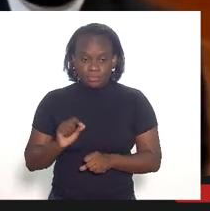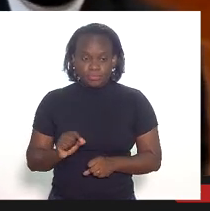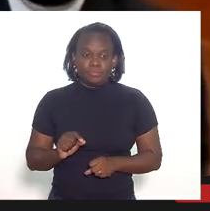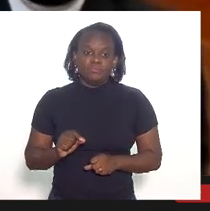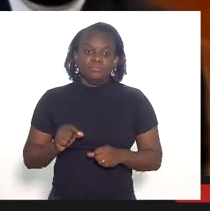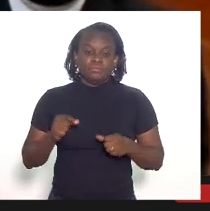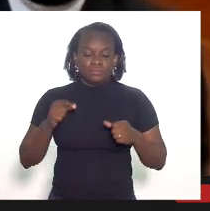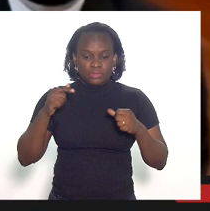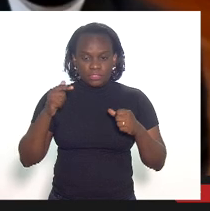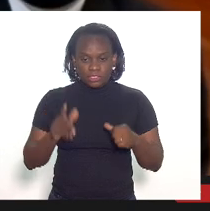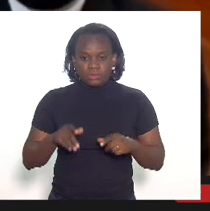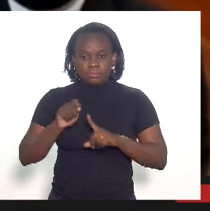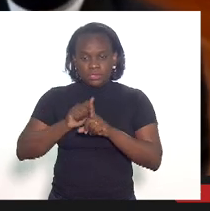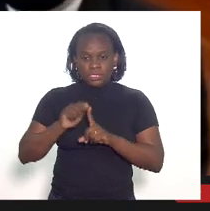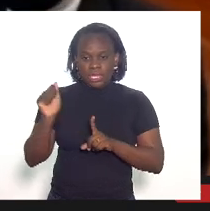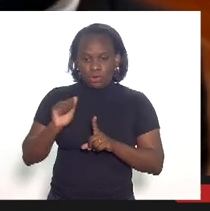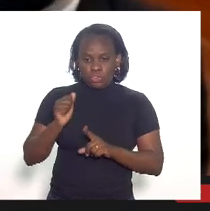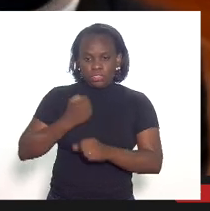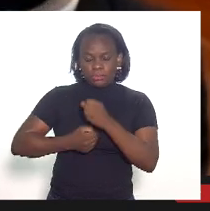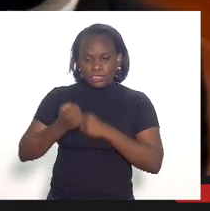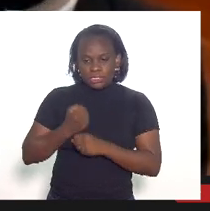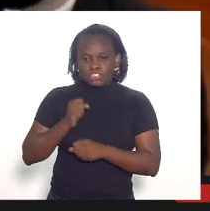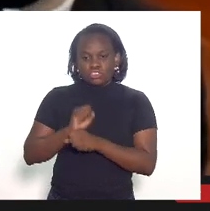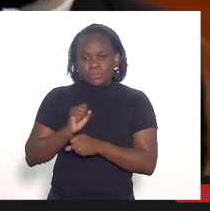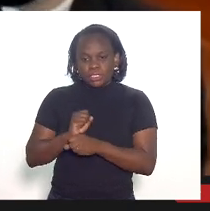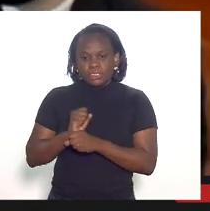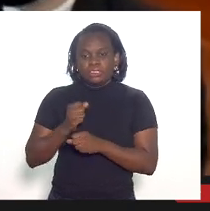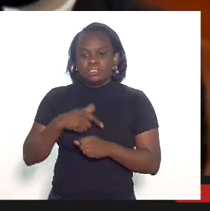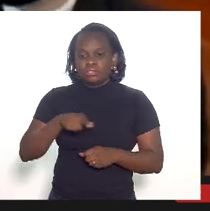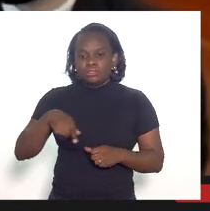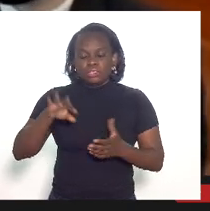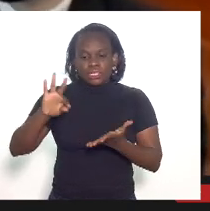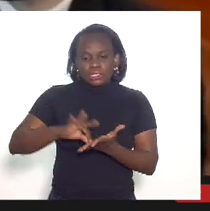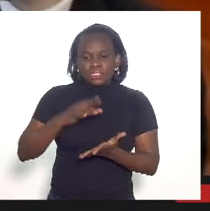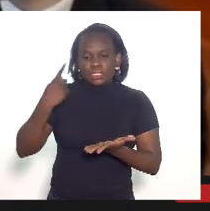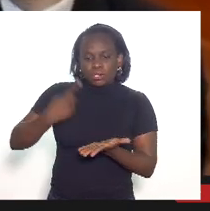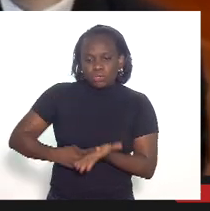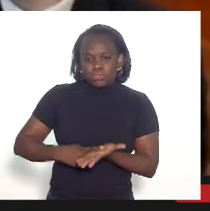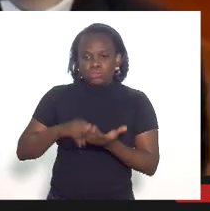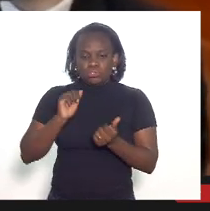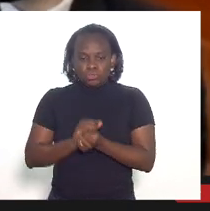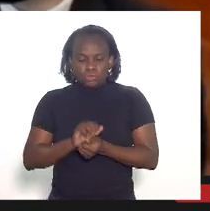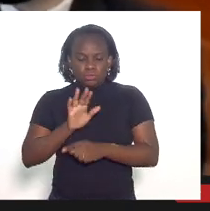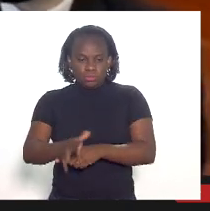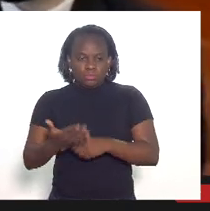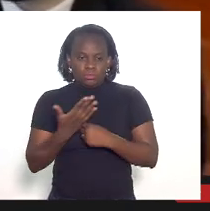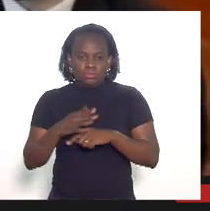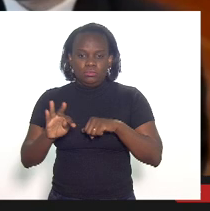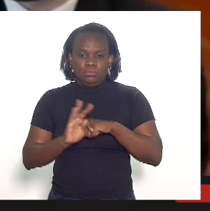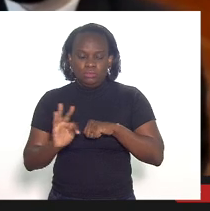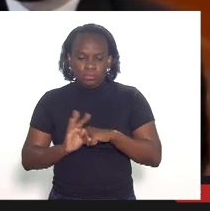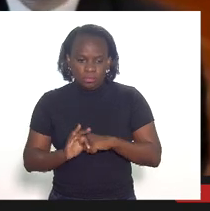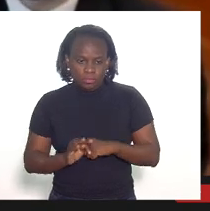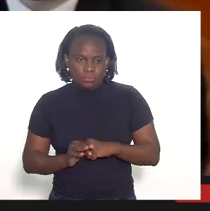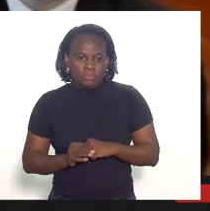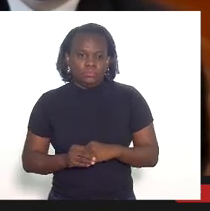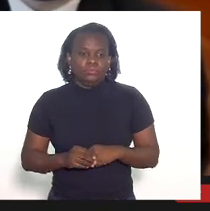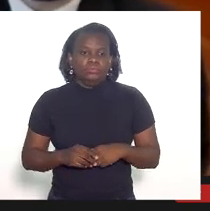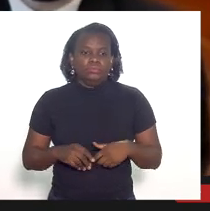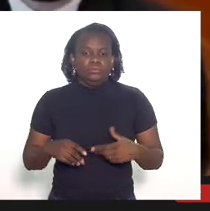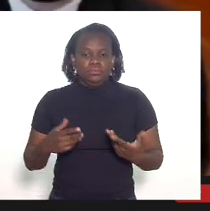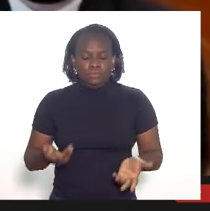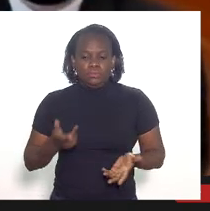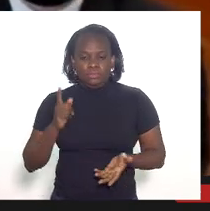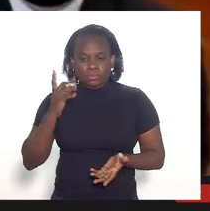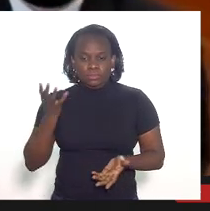falar desde agosto para nós assinarmos esse acordo de cooperação técnica se Deus quiser